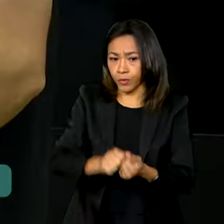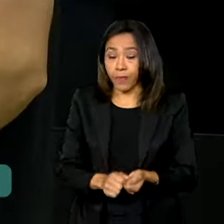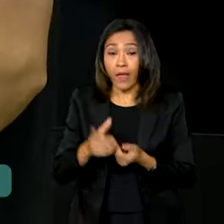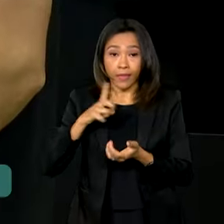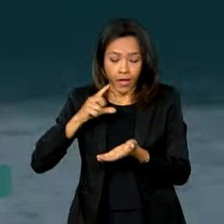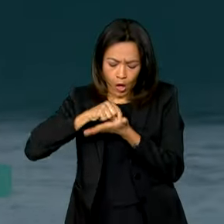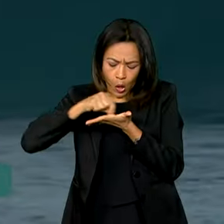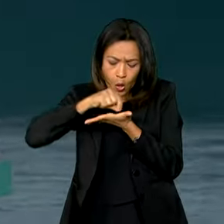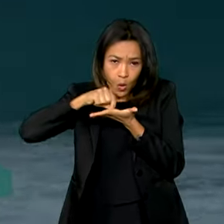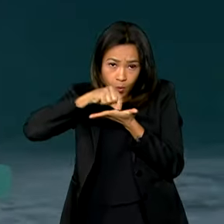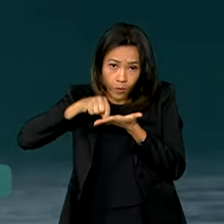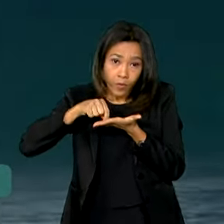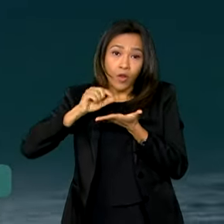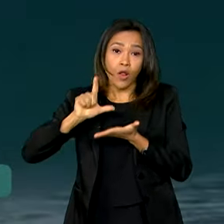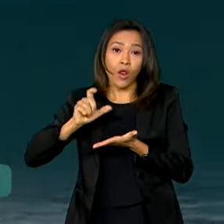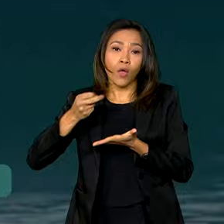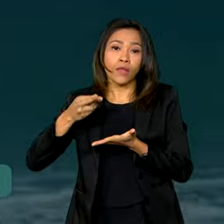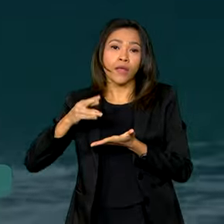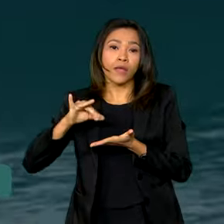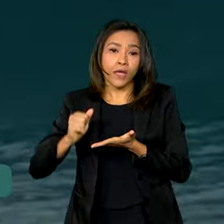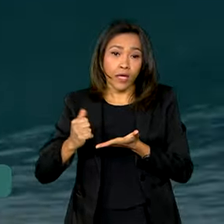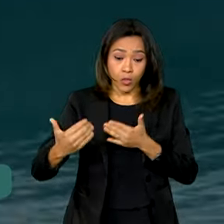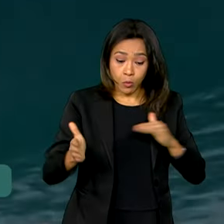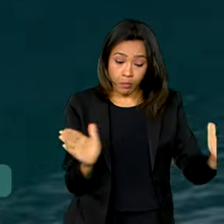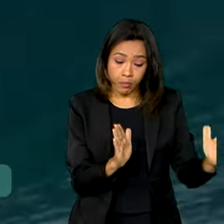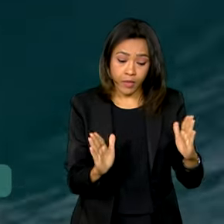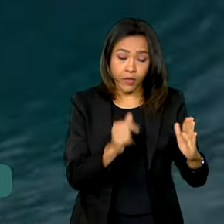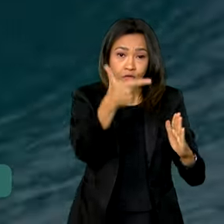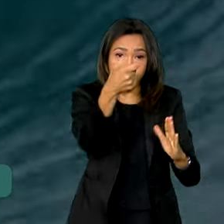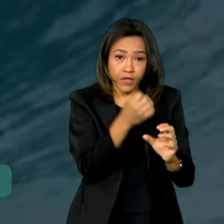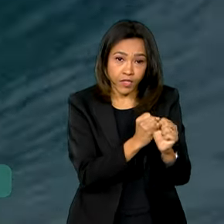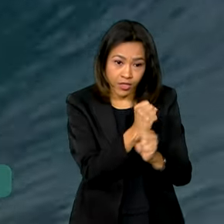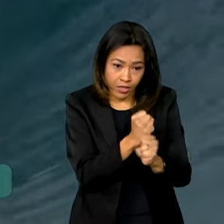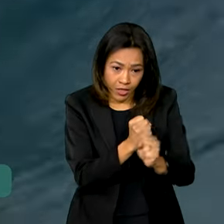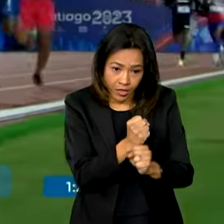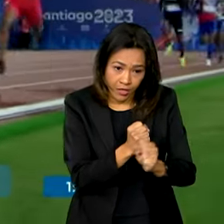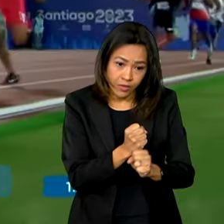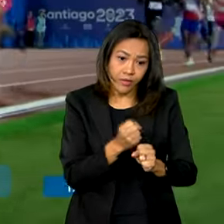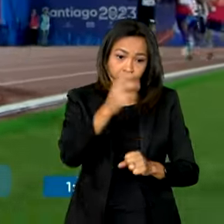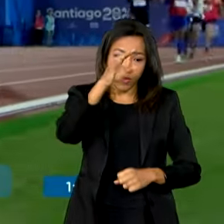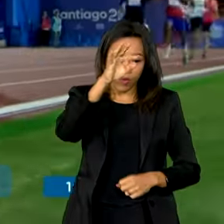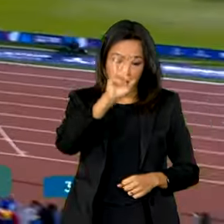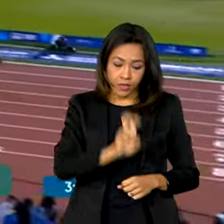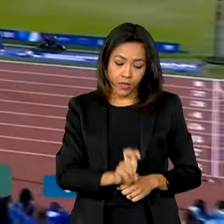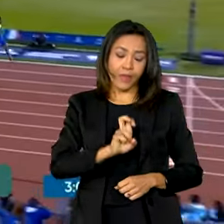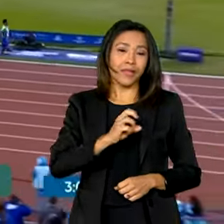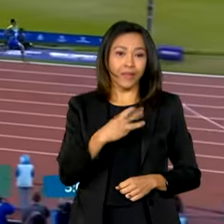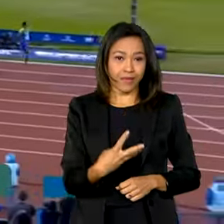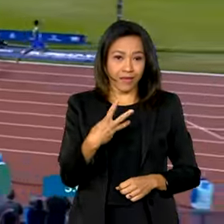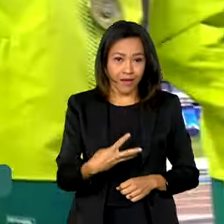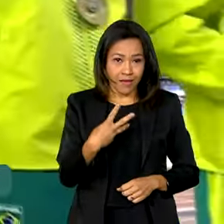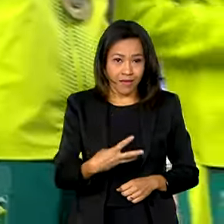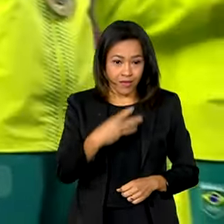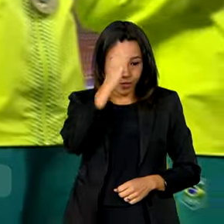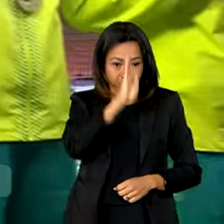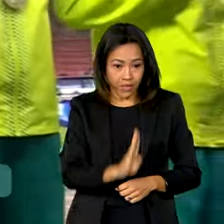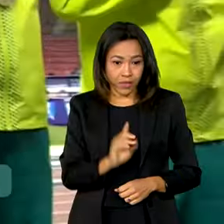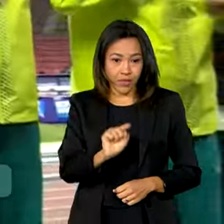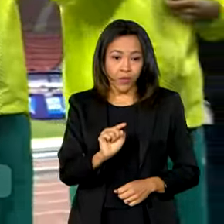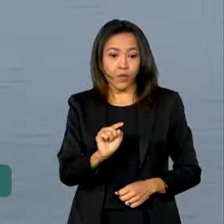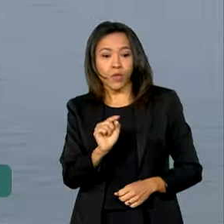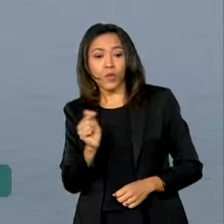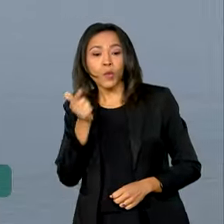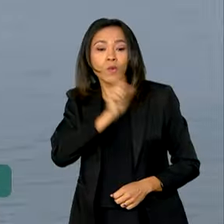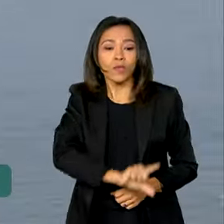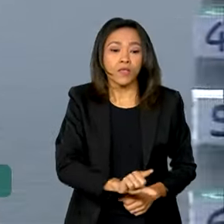assegurou que em 20 anos o Brasil saísse da posição 53 do ranking de medalhas olímpicas e